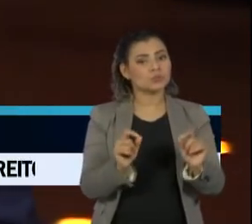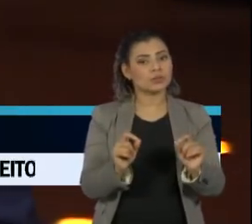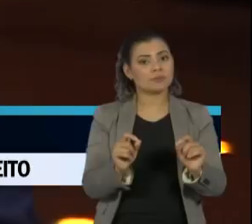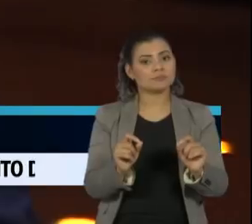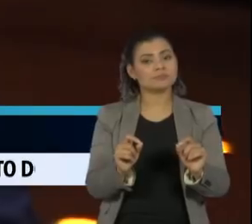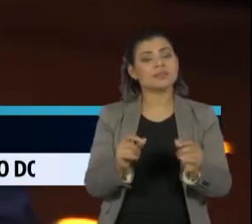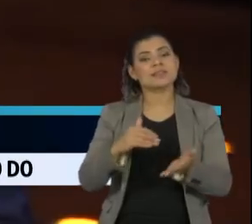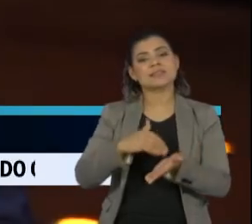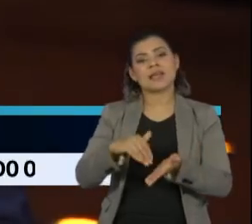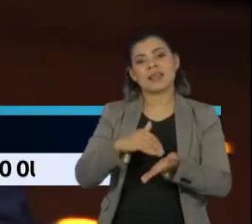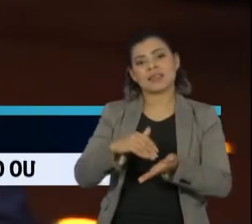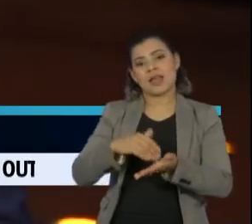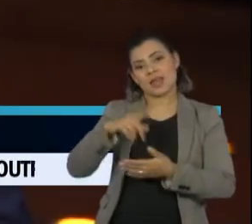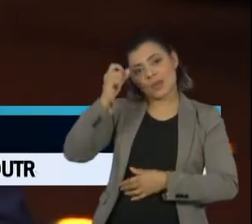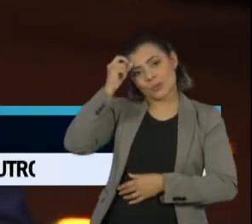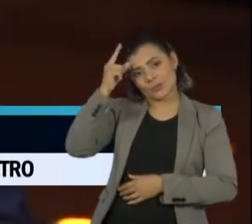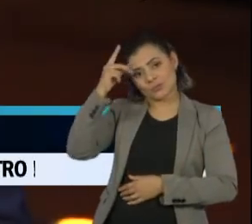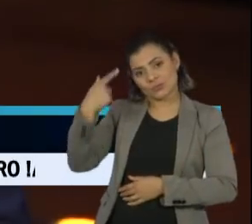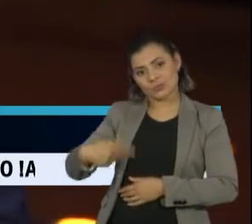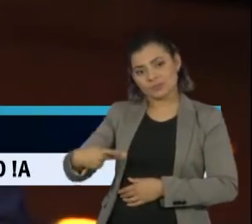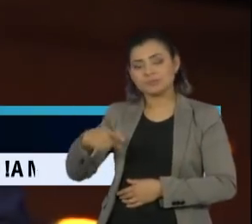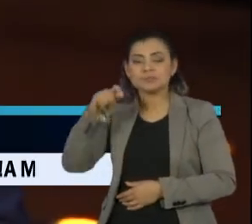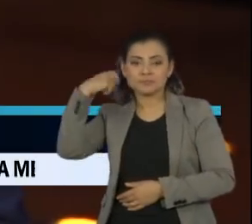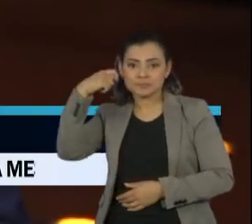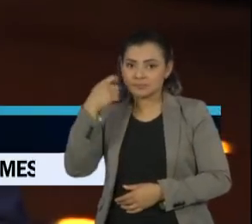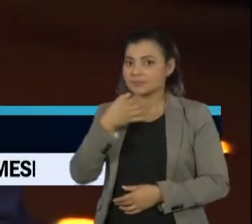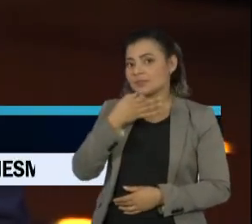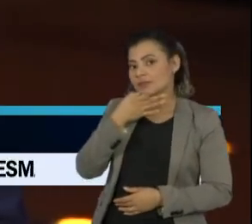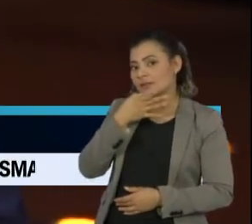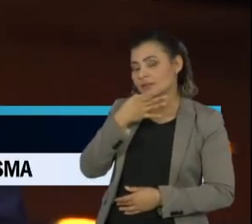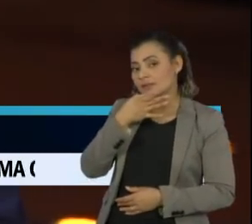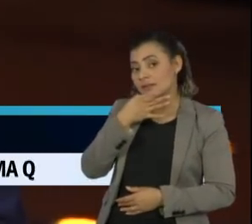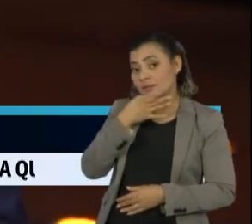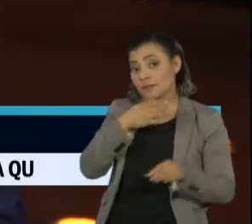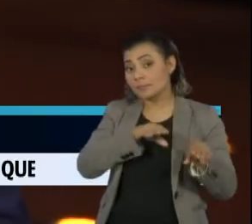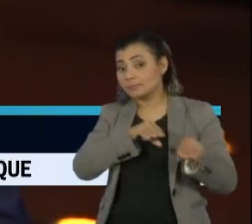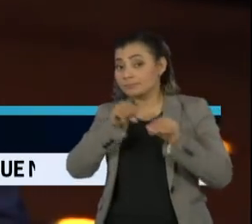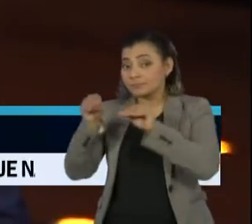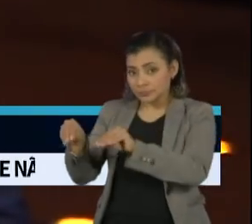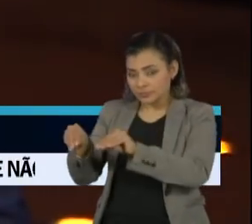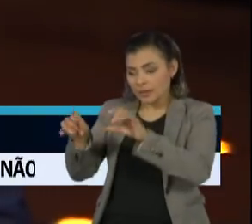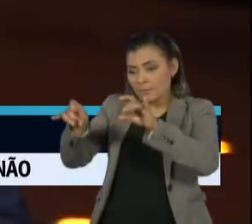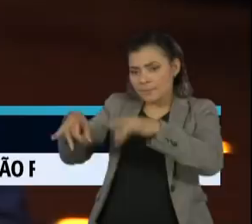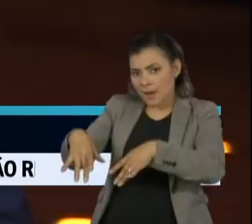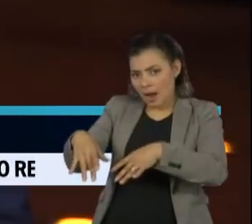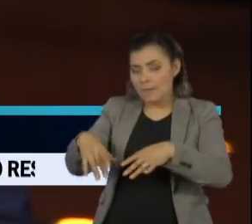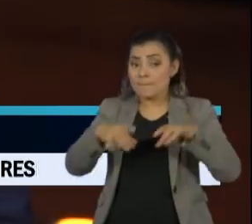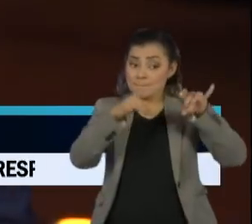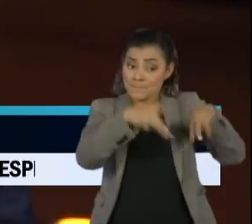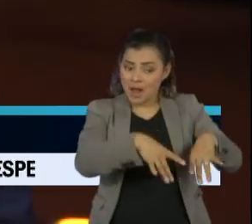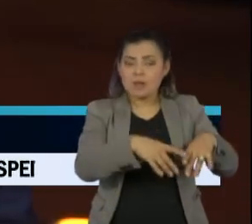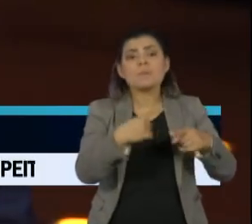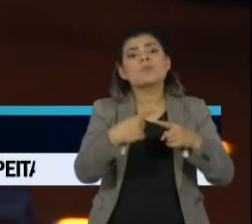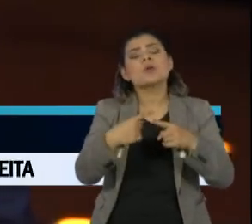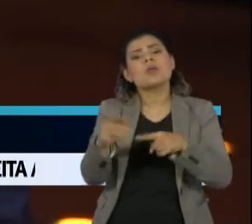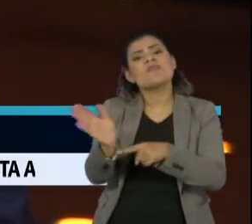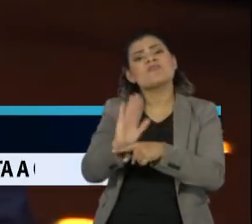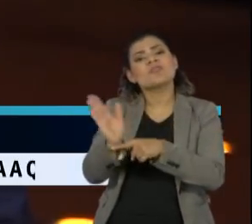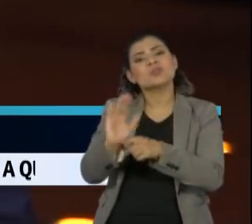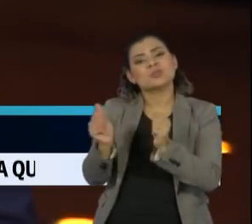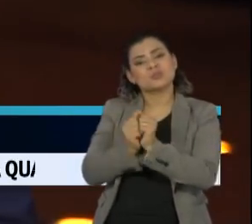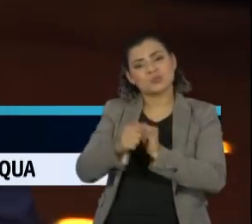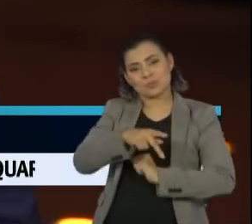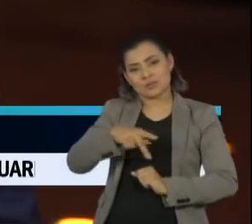queda da secretária de Cultura, a atriz Regina Duarte. Ela, inclusive, publicou um vídeo ao lado do presidente Jair